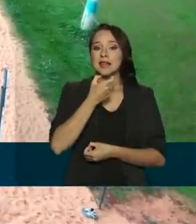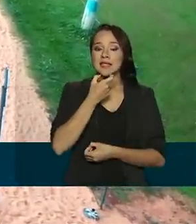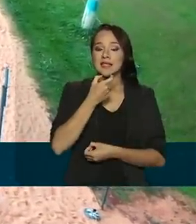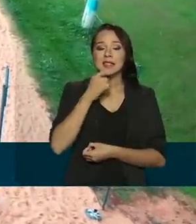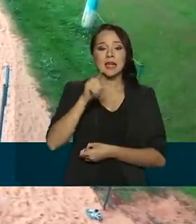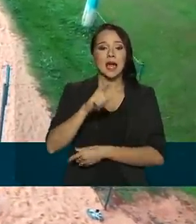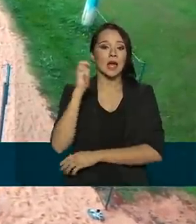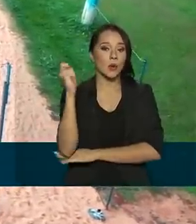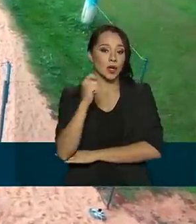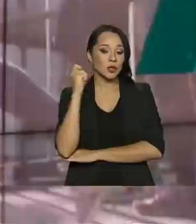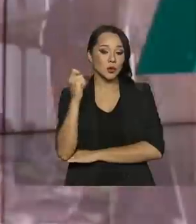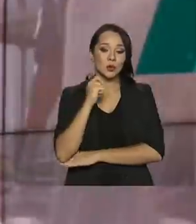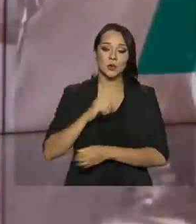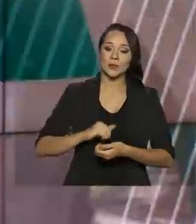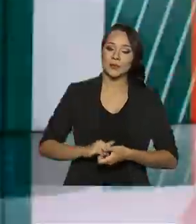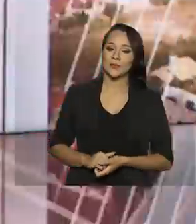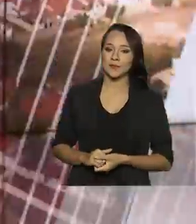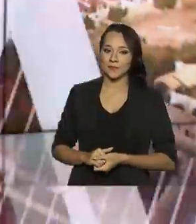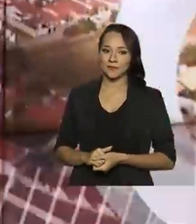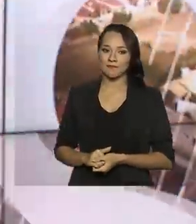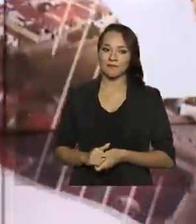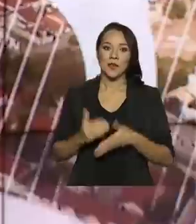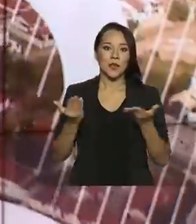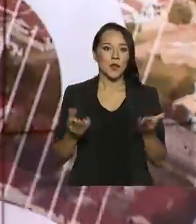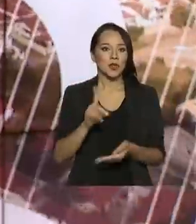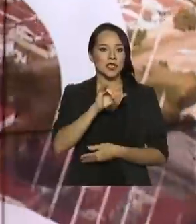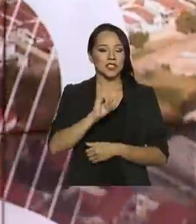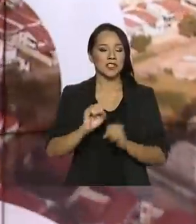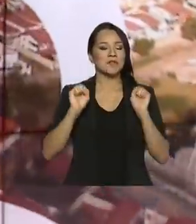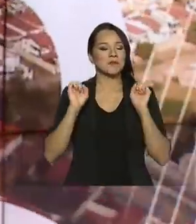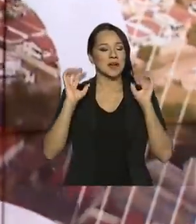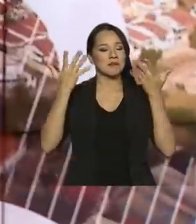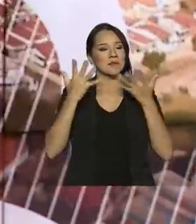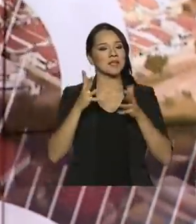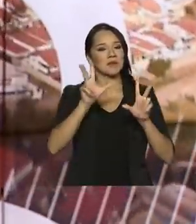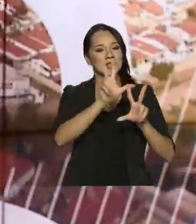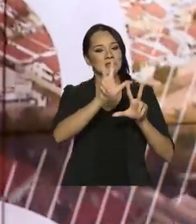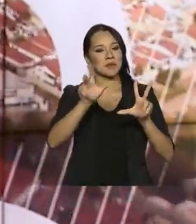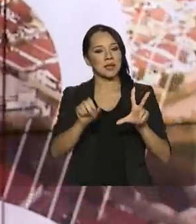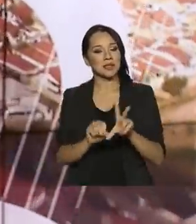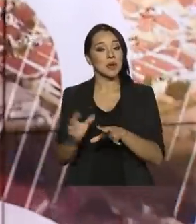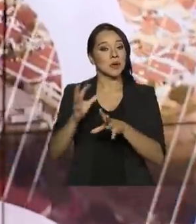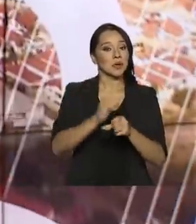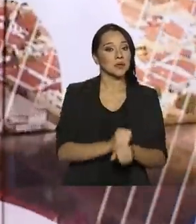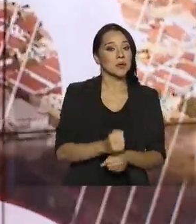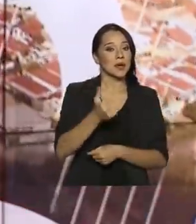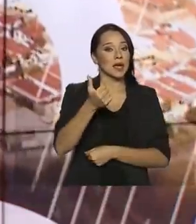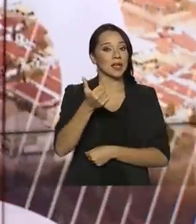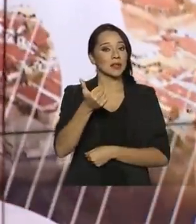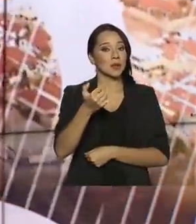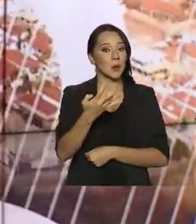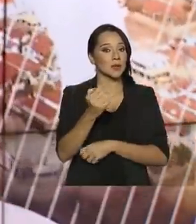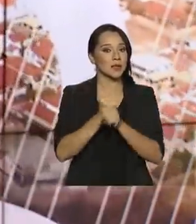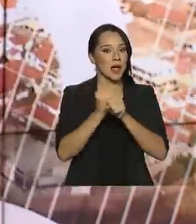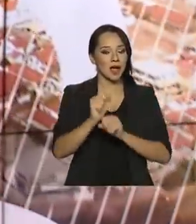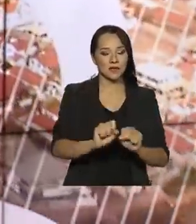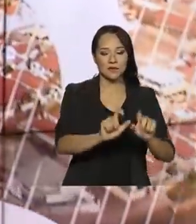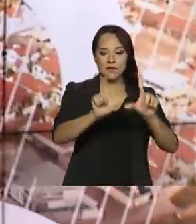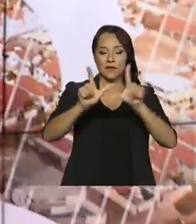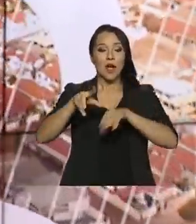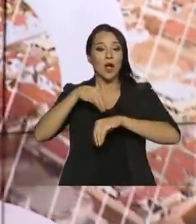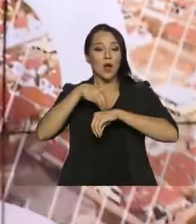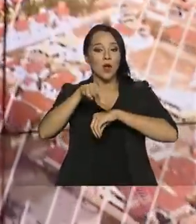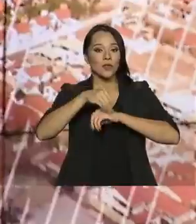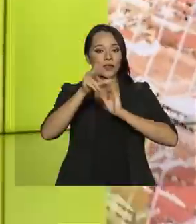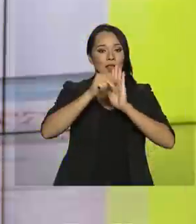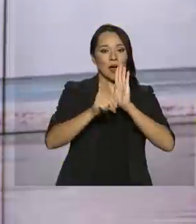no Rio Grande do Sul. E hoje é dia de parabéns para a TV Brasil, que completa 14 anos no ar, levando conteúdos